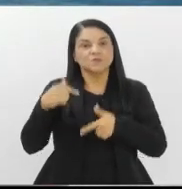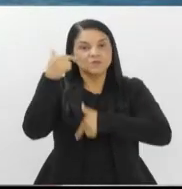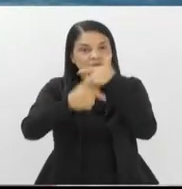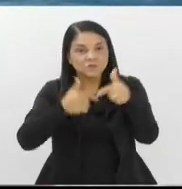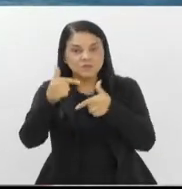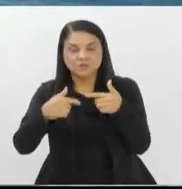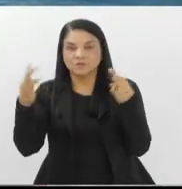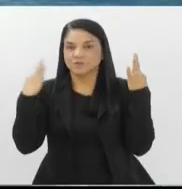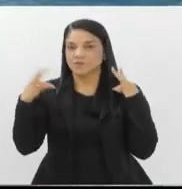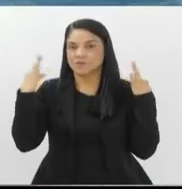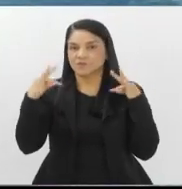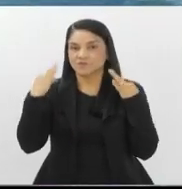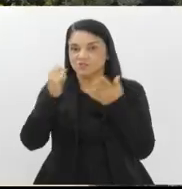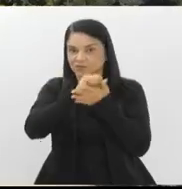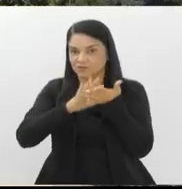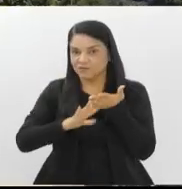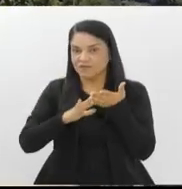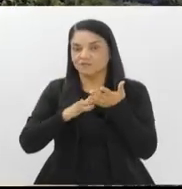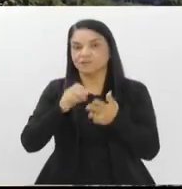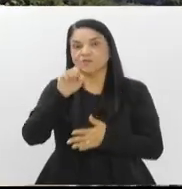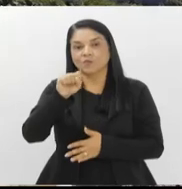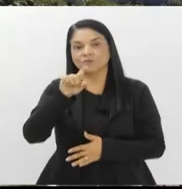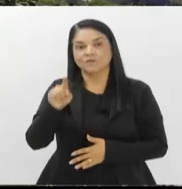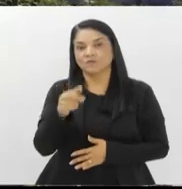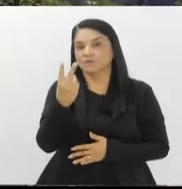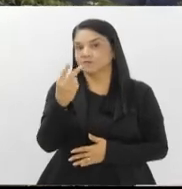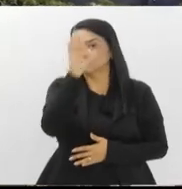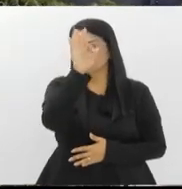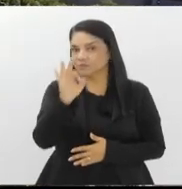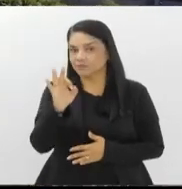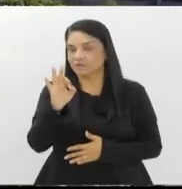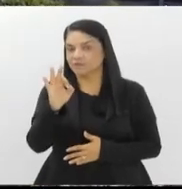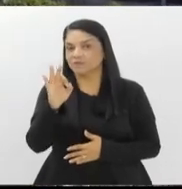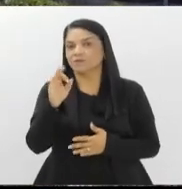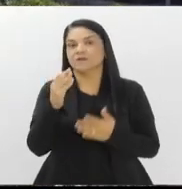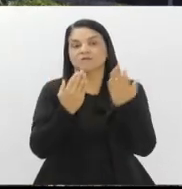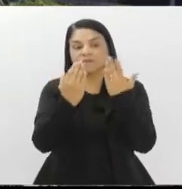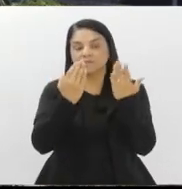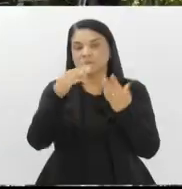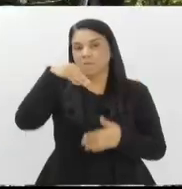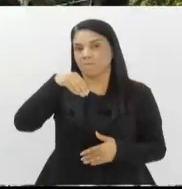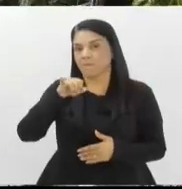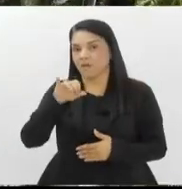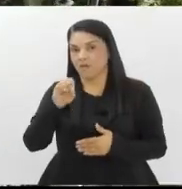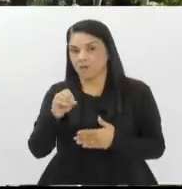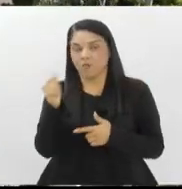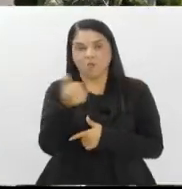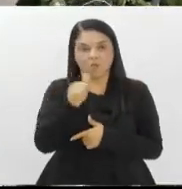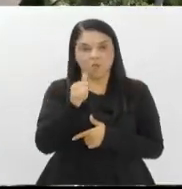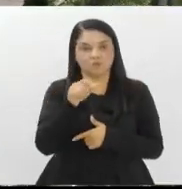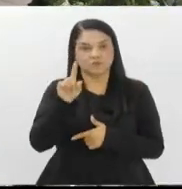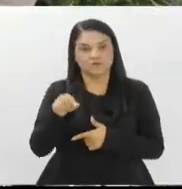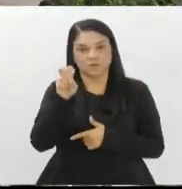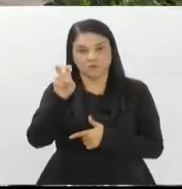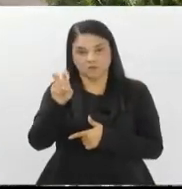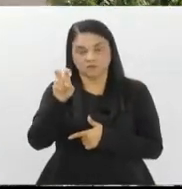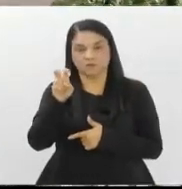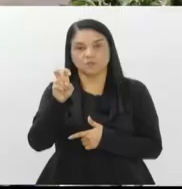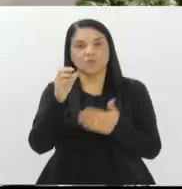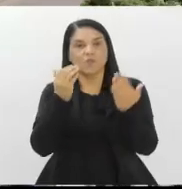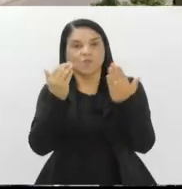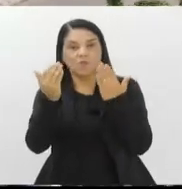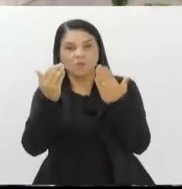turismo no estado do Rio variou 8,2% em relação a maio e 11,5% na comparação